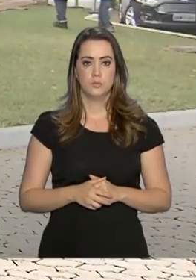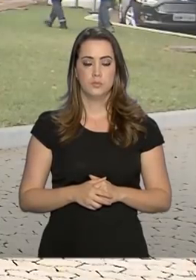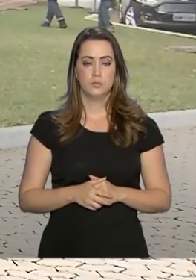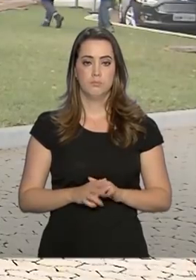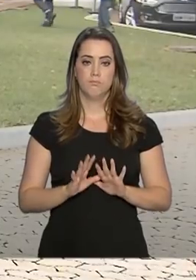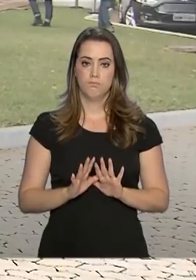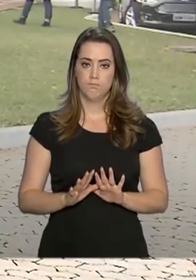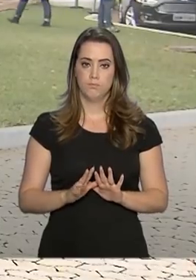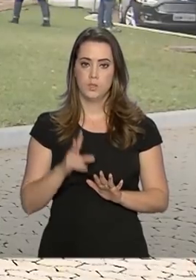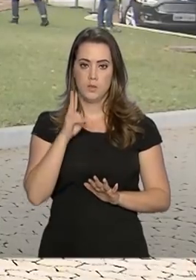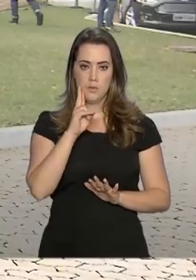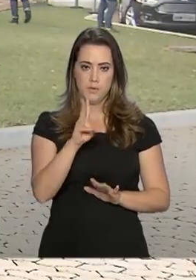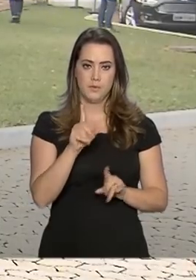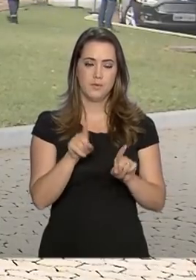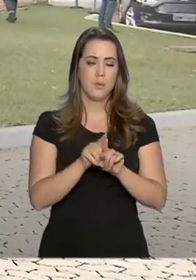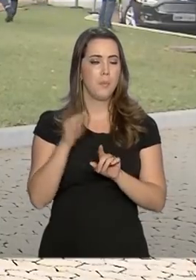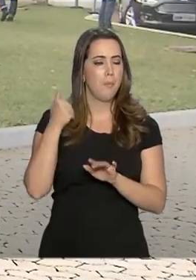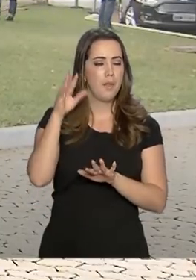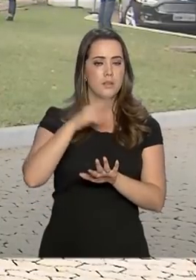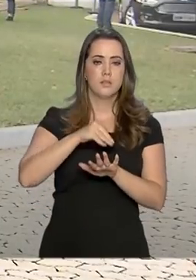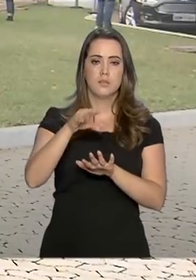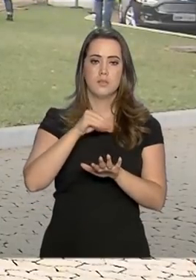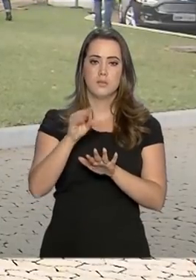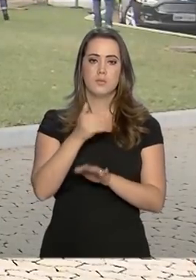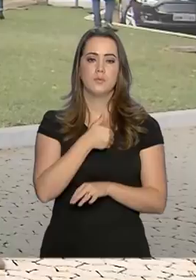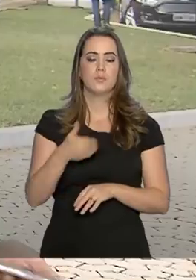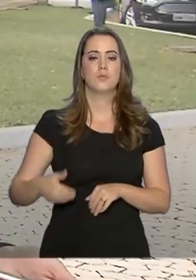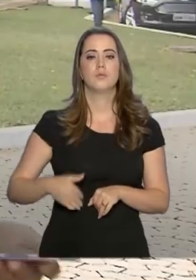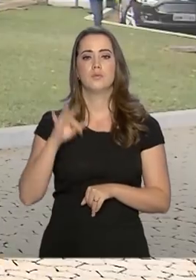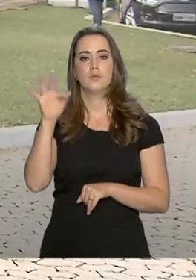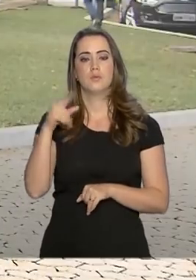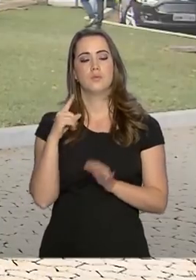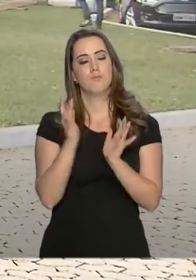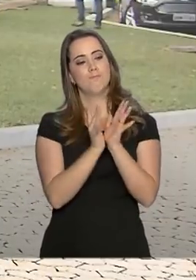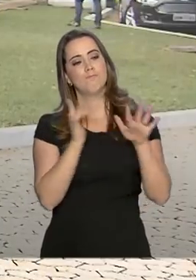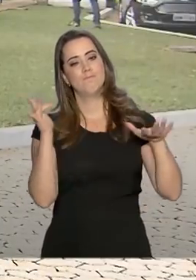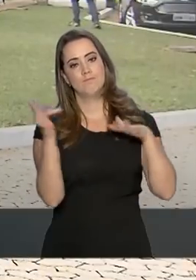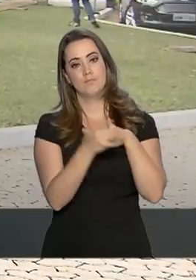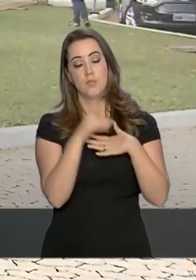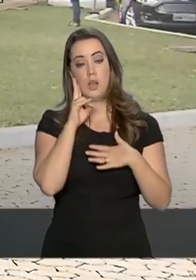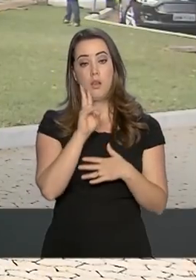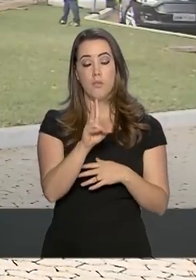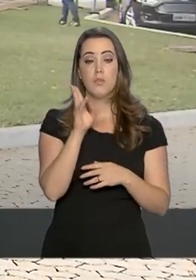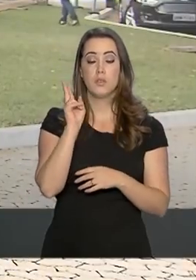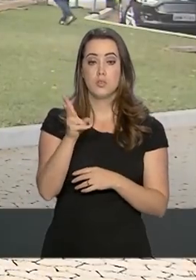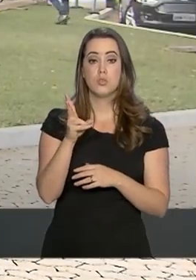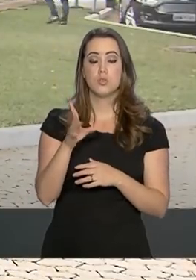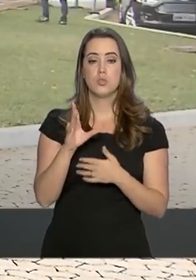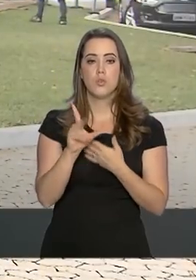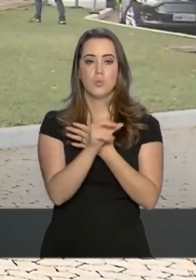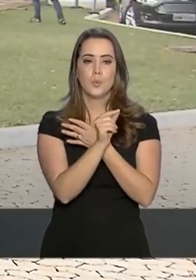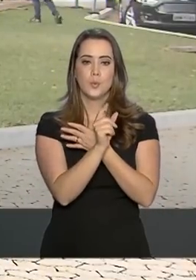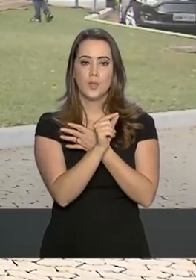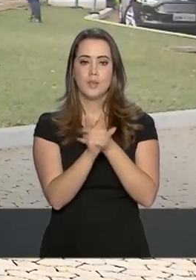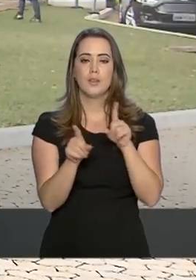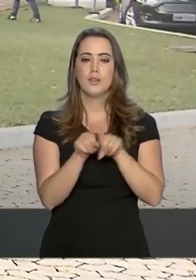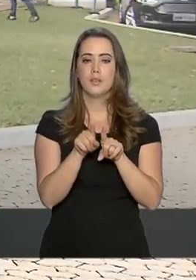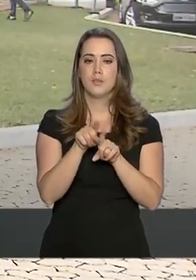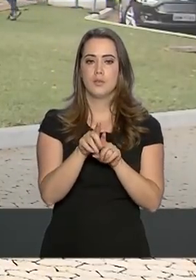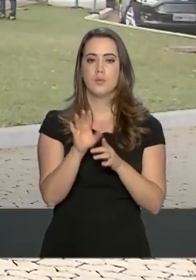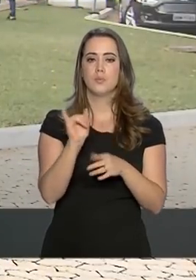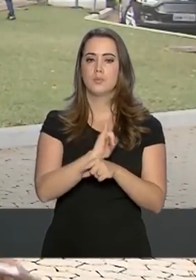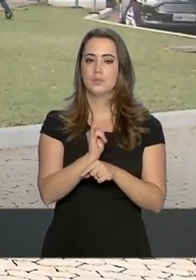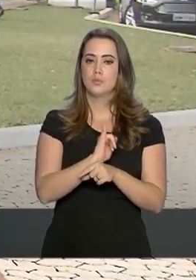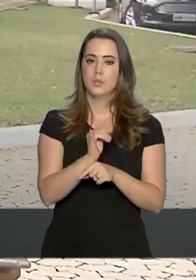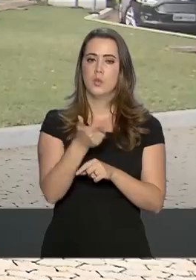Olha, você pode acompanhar mais informações sobre o Governo Federal das nossas redes sociais Acompanhe e siga o nosso Twitter e também o nosso